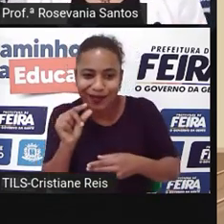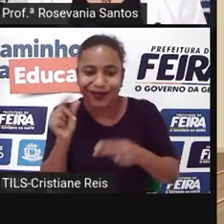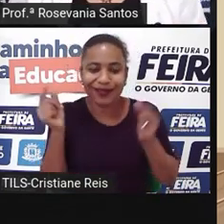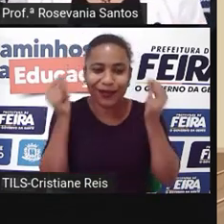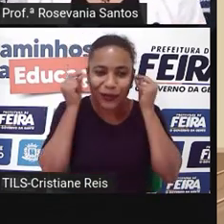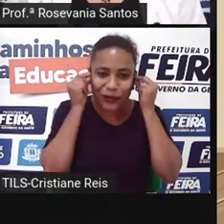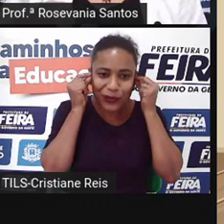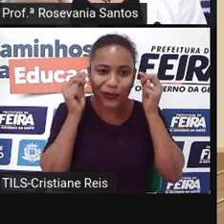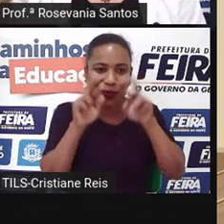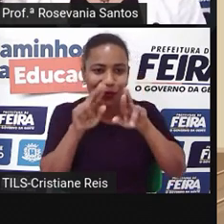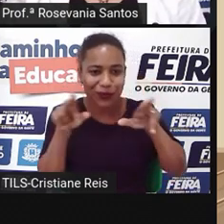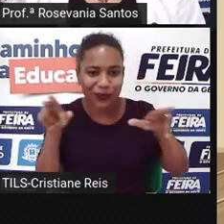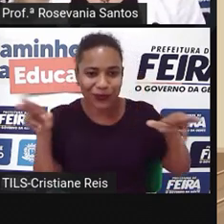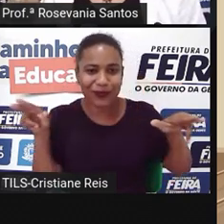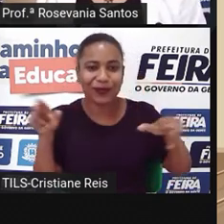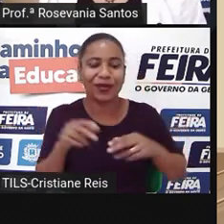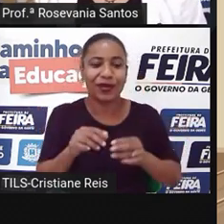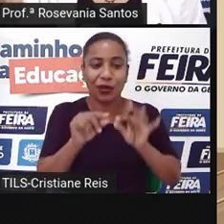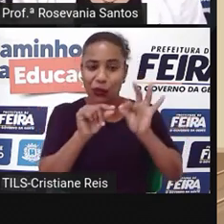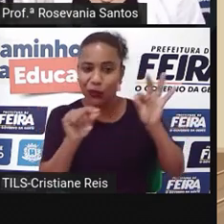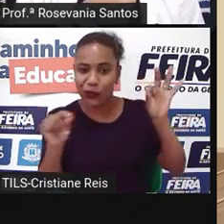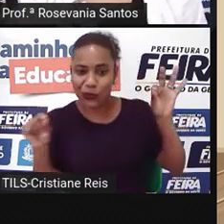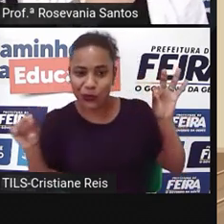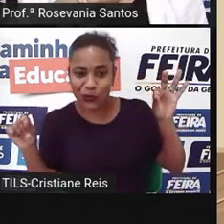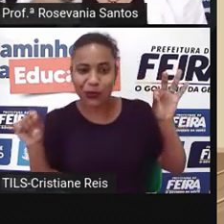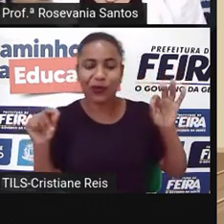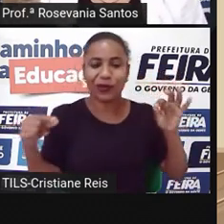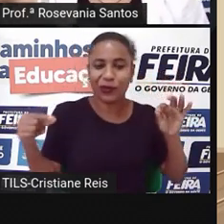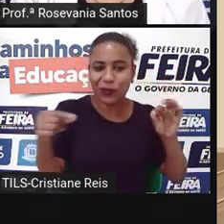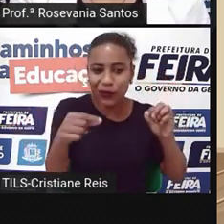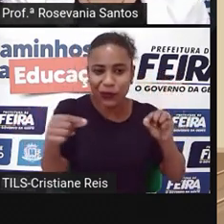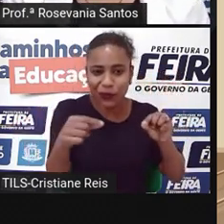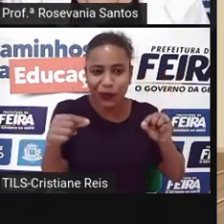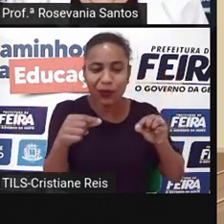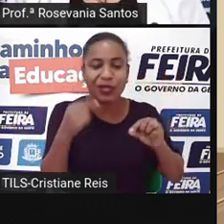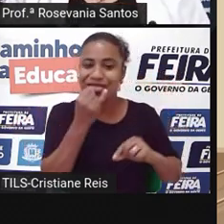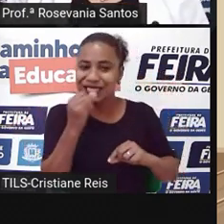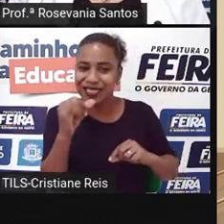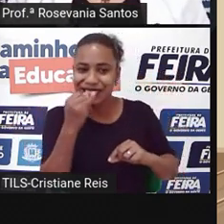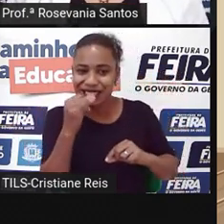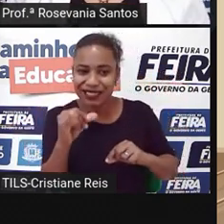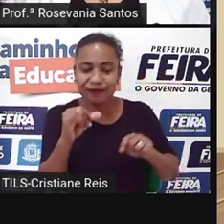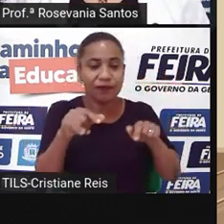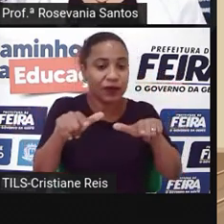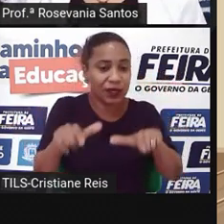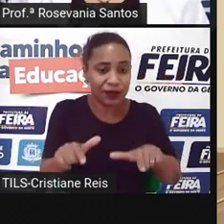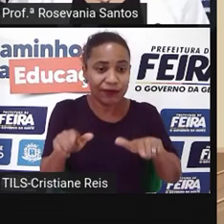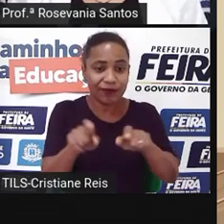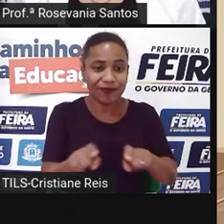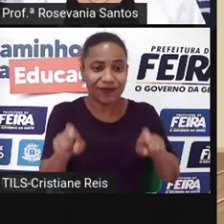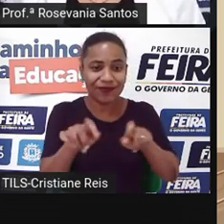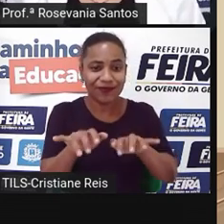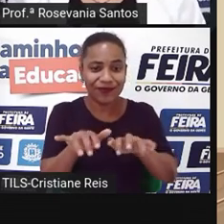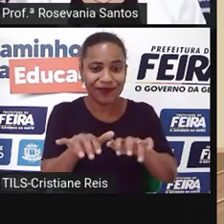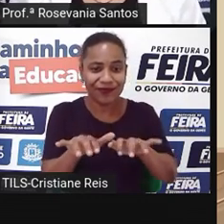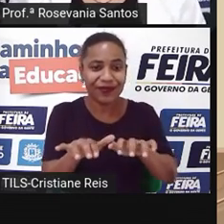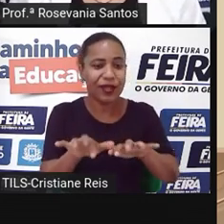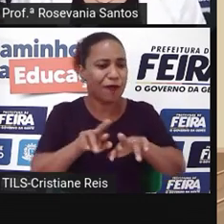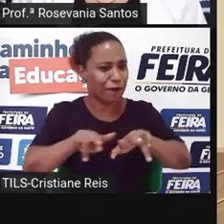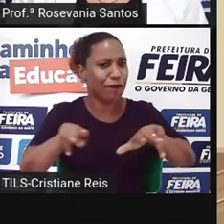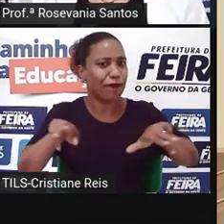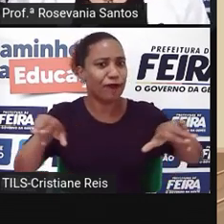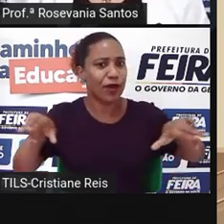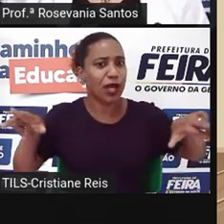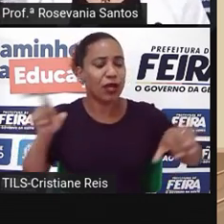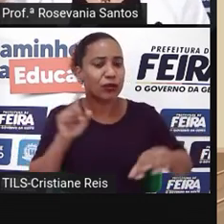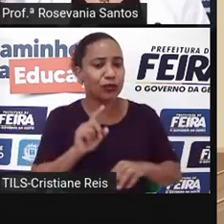empresas que eles vendem os fios, compartimentos elétricos, as placas, né? Que fazem funcionar aquilo, às vezes